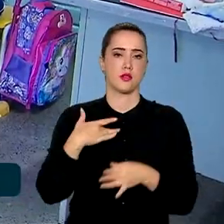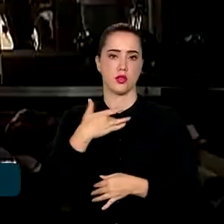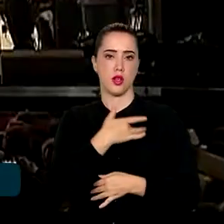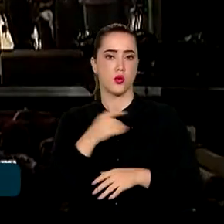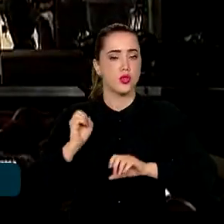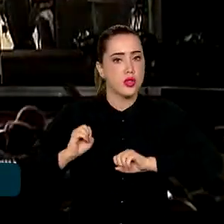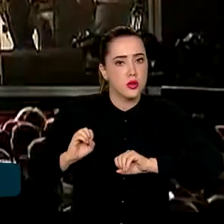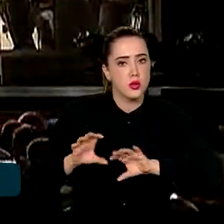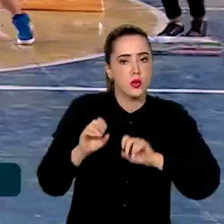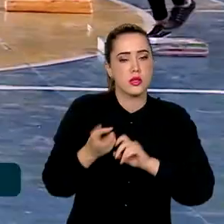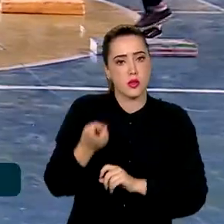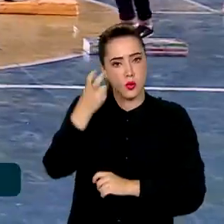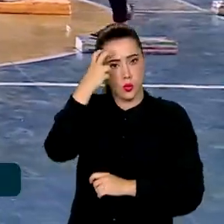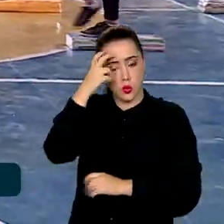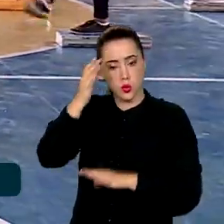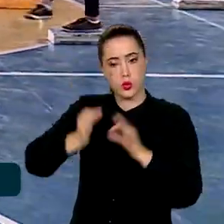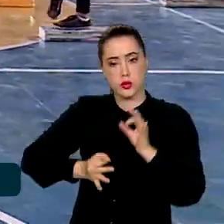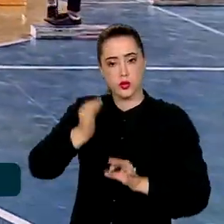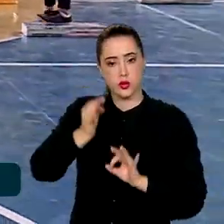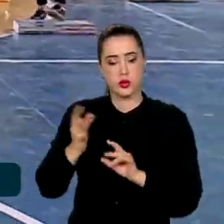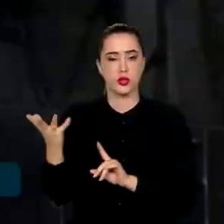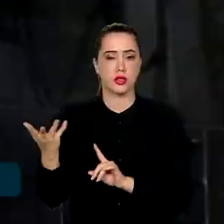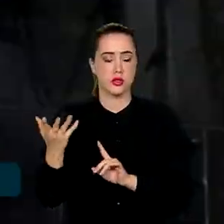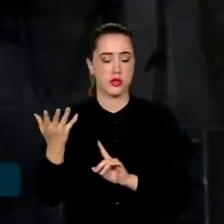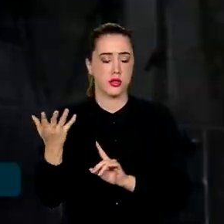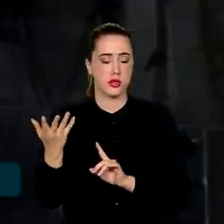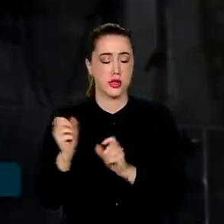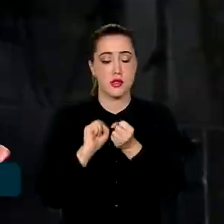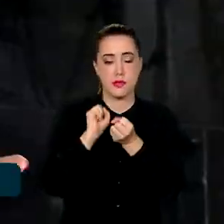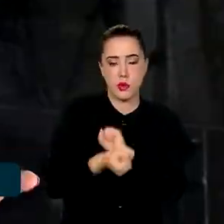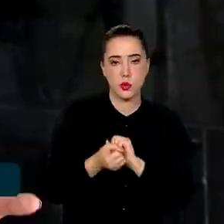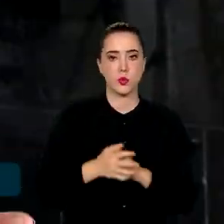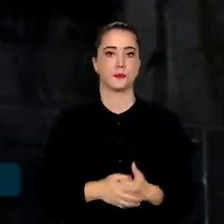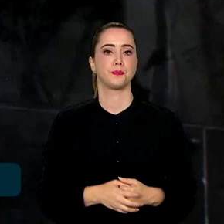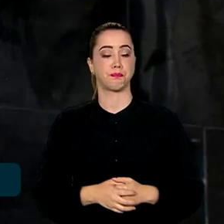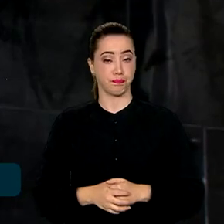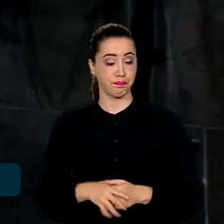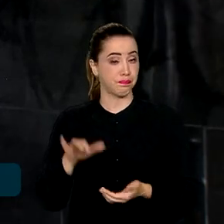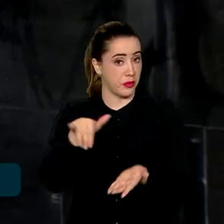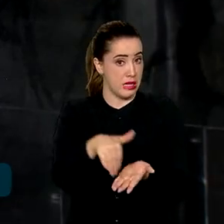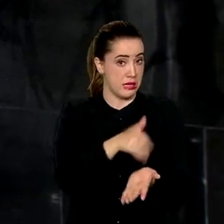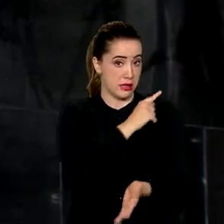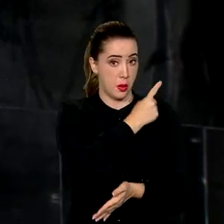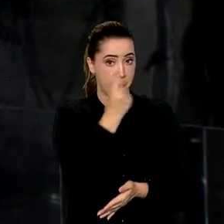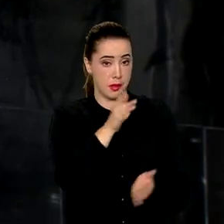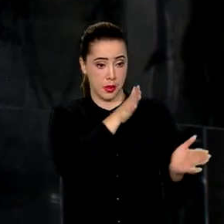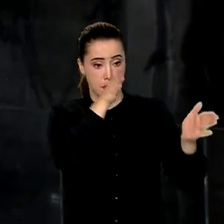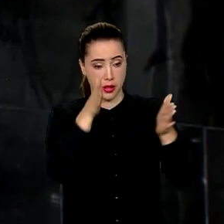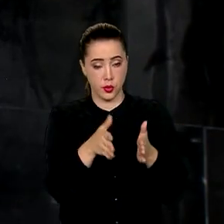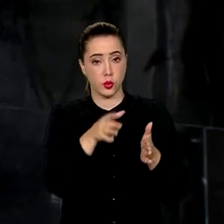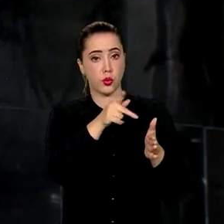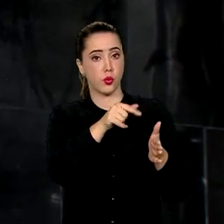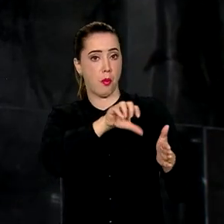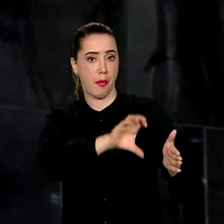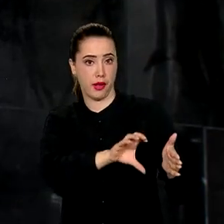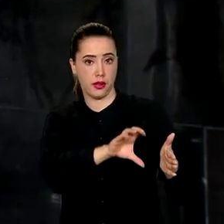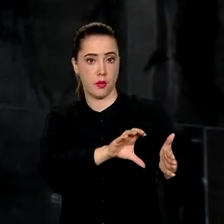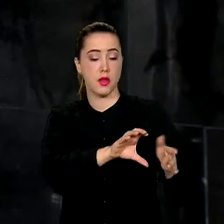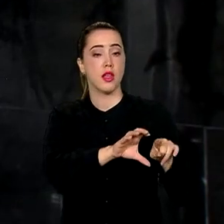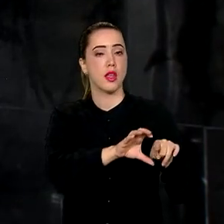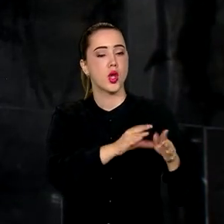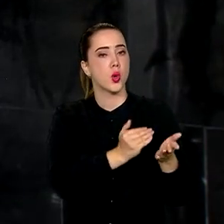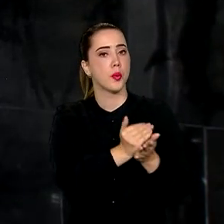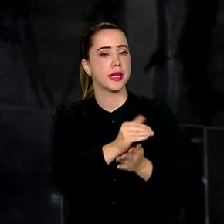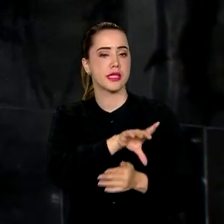educação, cultura, justiça e esporte. As inscrições para a primeira etapa do PAC Seleções começam no dia